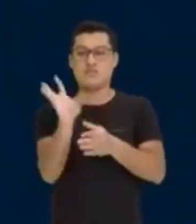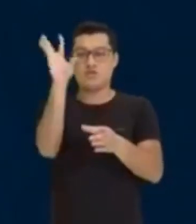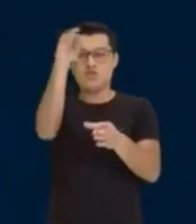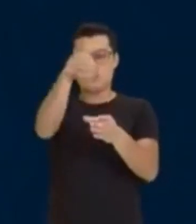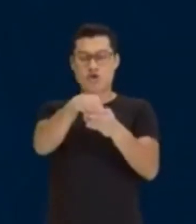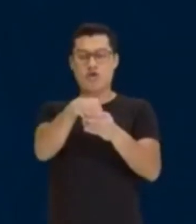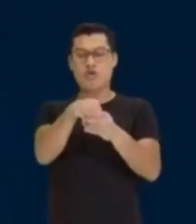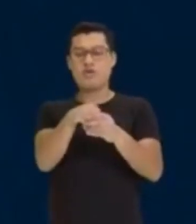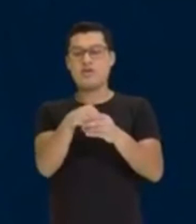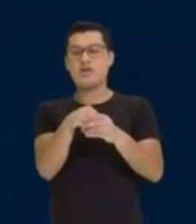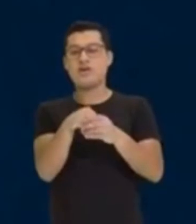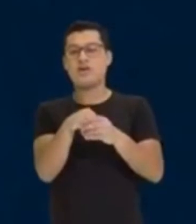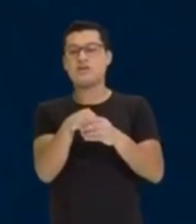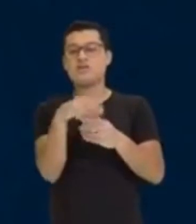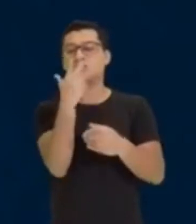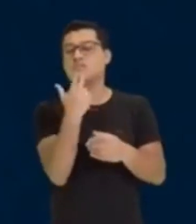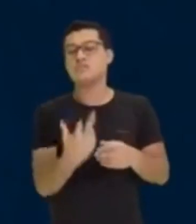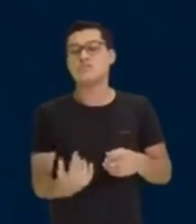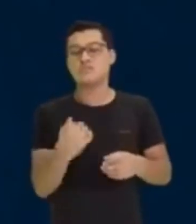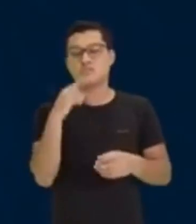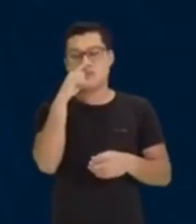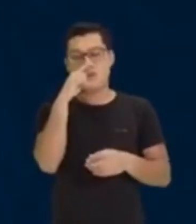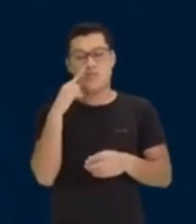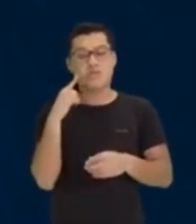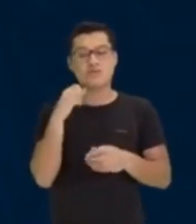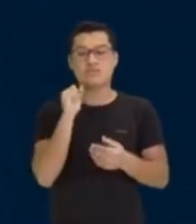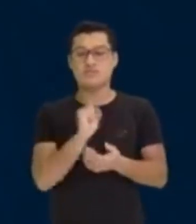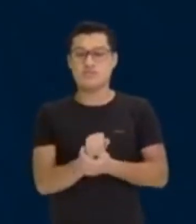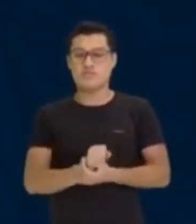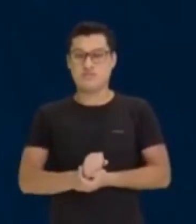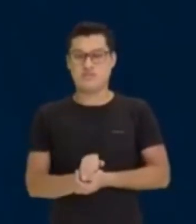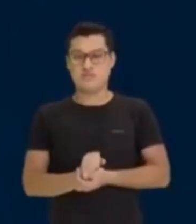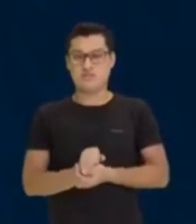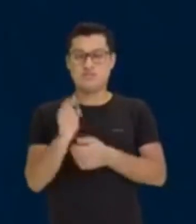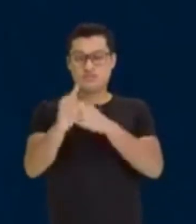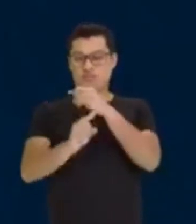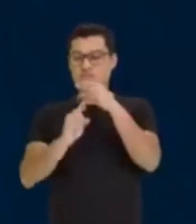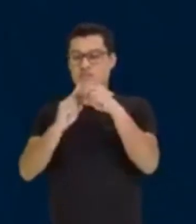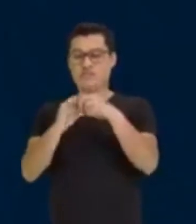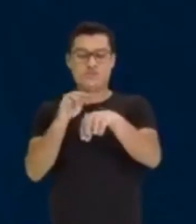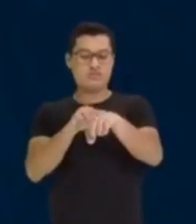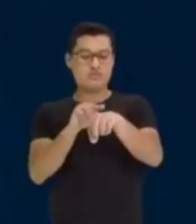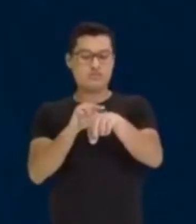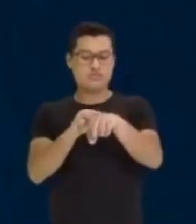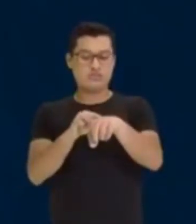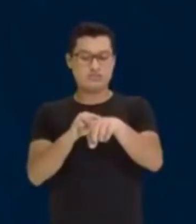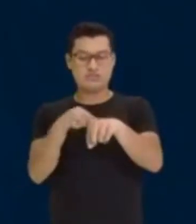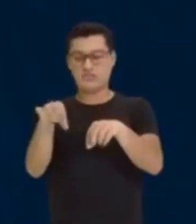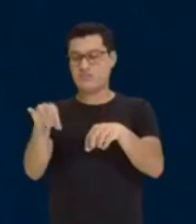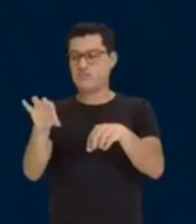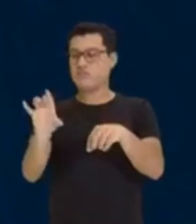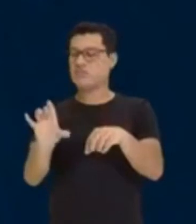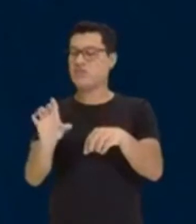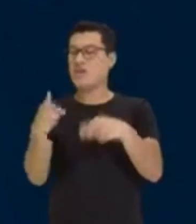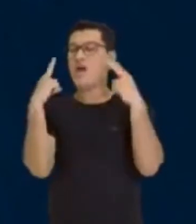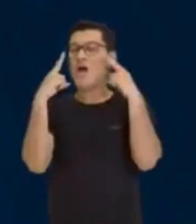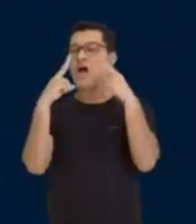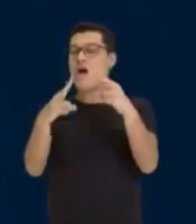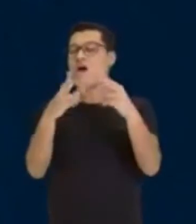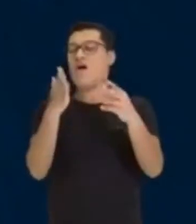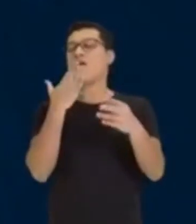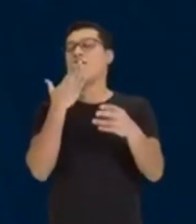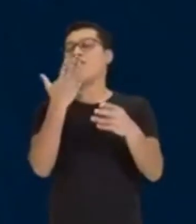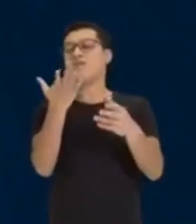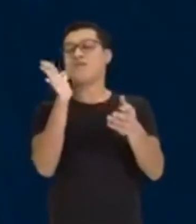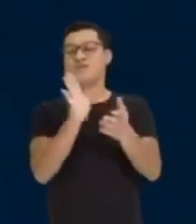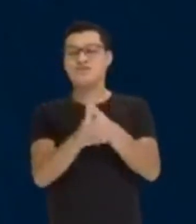de amarelo, olha. A distância aumentou, o tempo também aumenta. Olha, rapaz, a